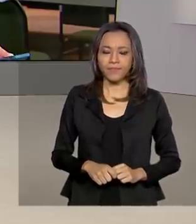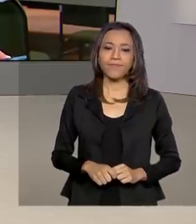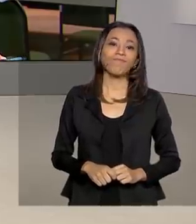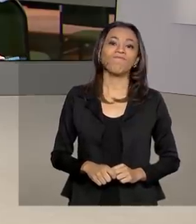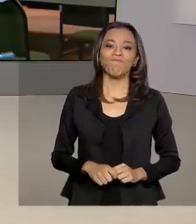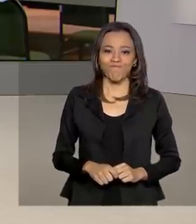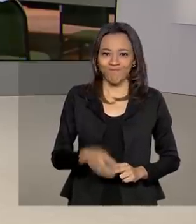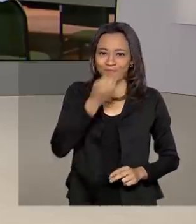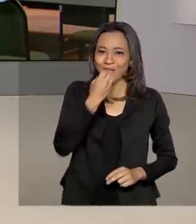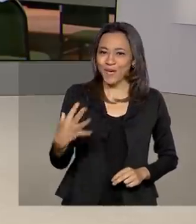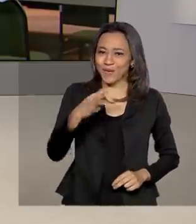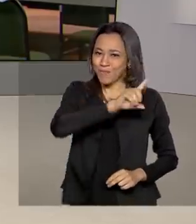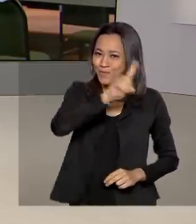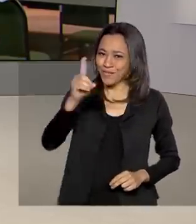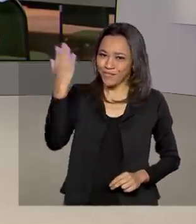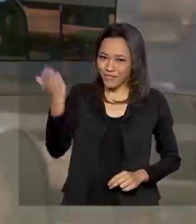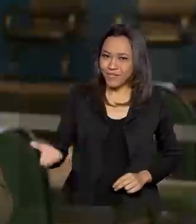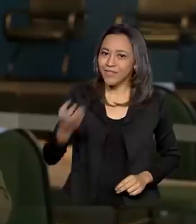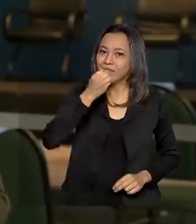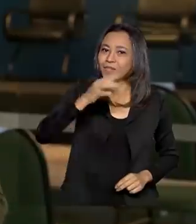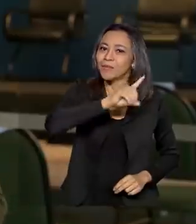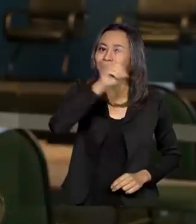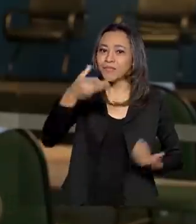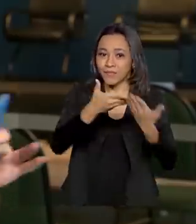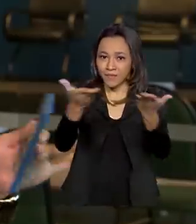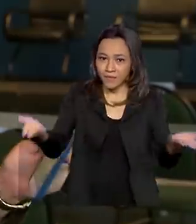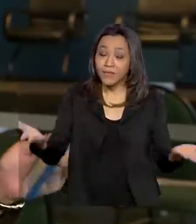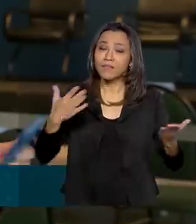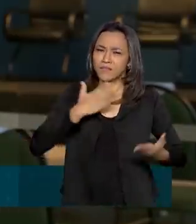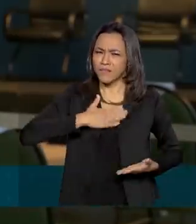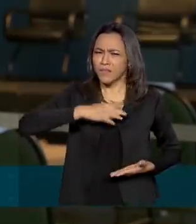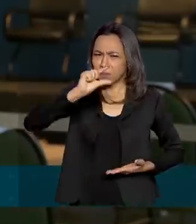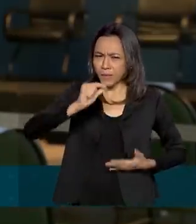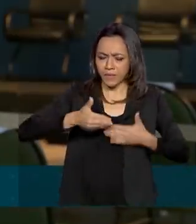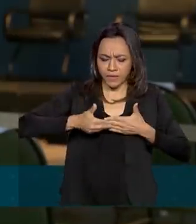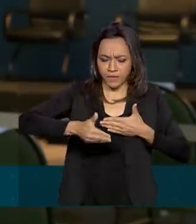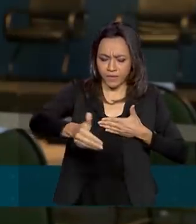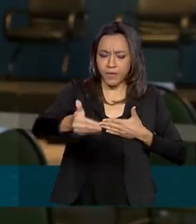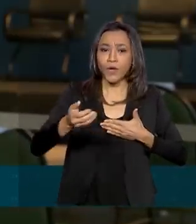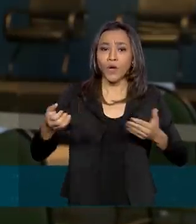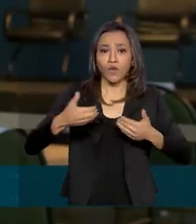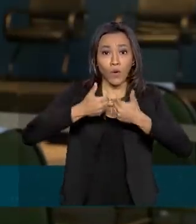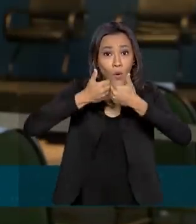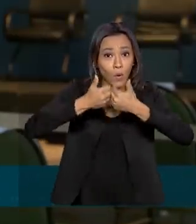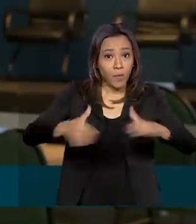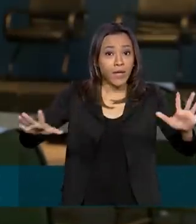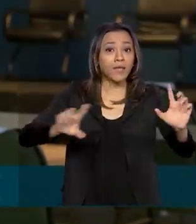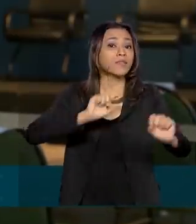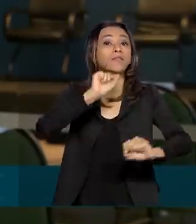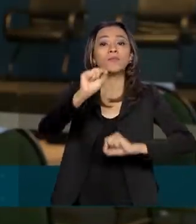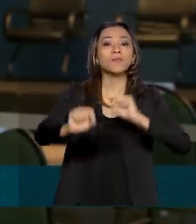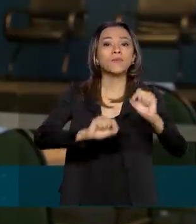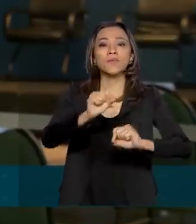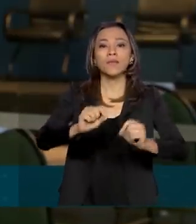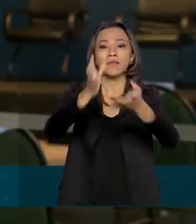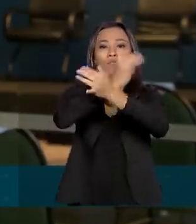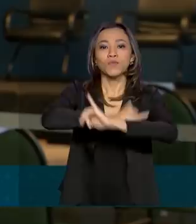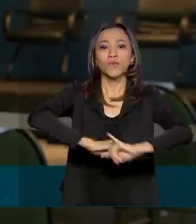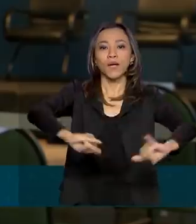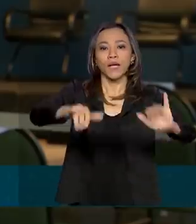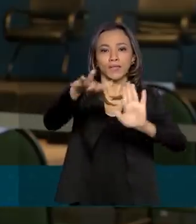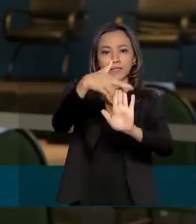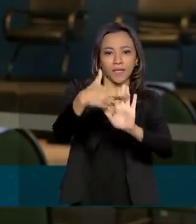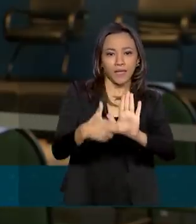Bom dia, Ana Gabriela. Bom dia a todos que nos acompanham. Pois é, está previsto para daqui a pouquinho o início dessa cerimônia de lançamento do Protocolo